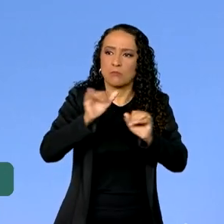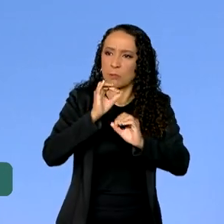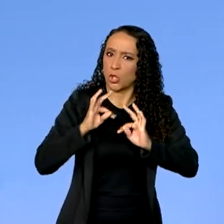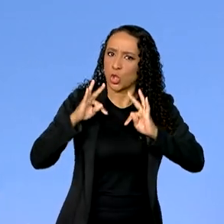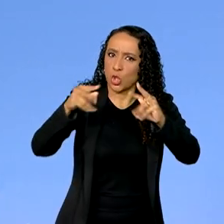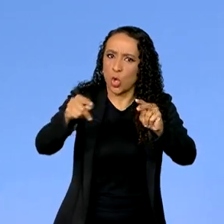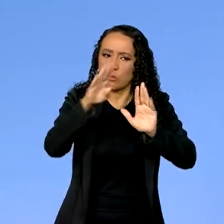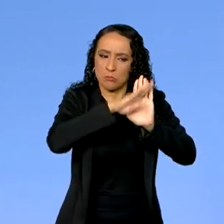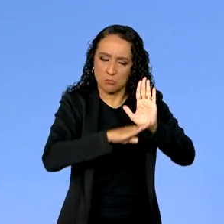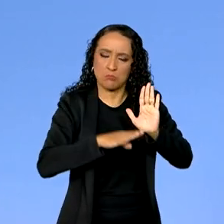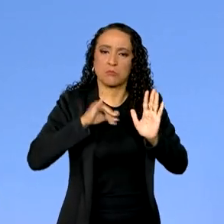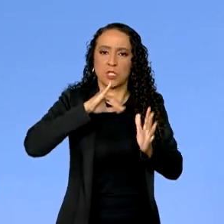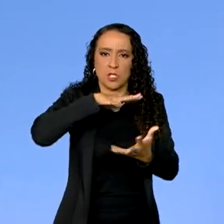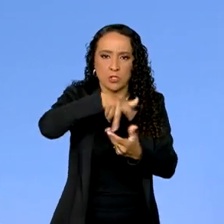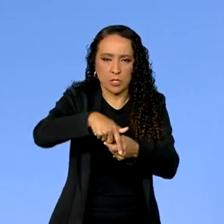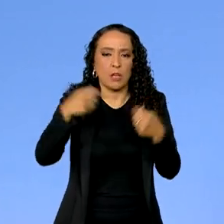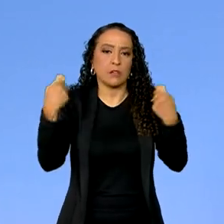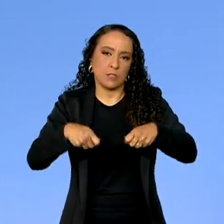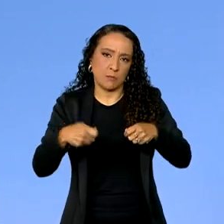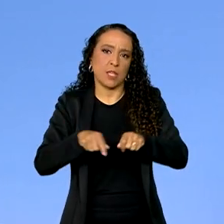internacional, também devem ser mencionados.